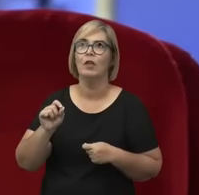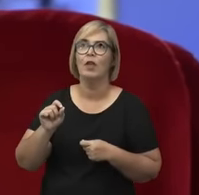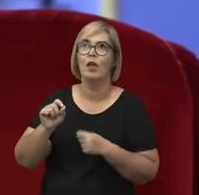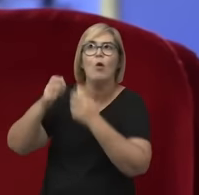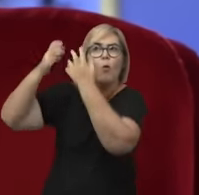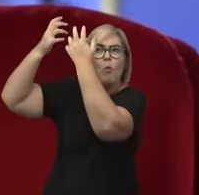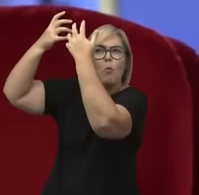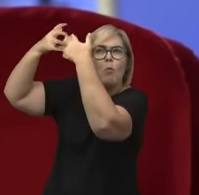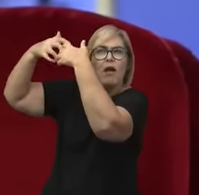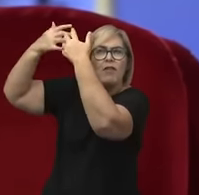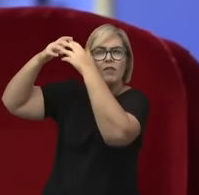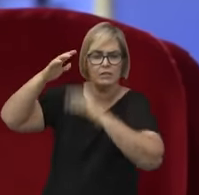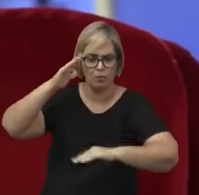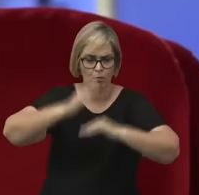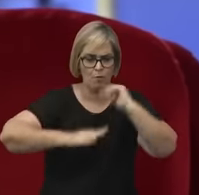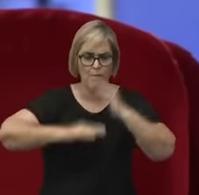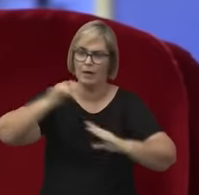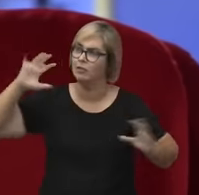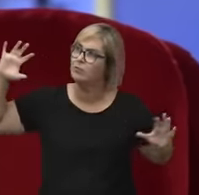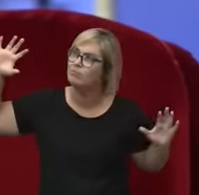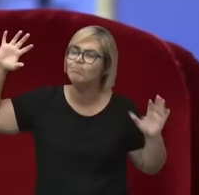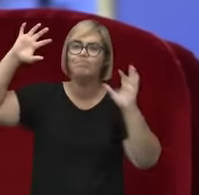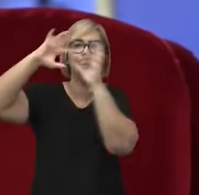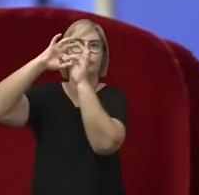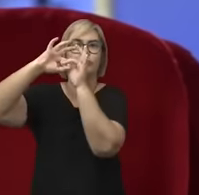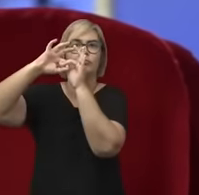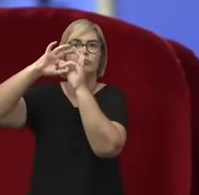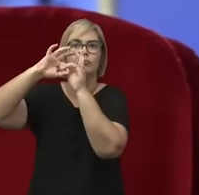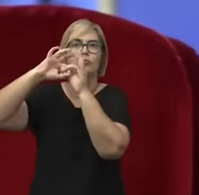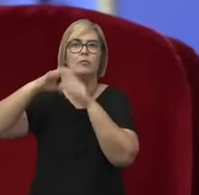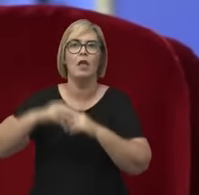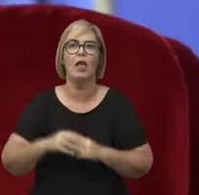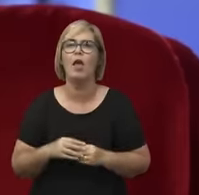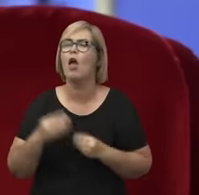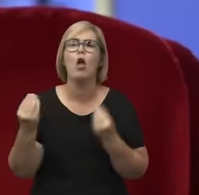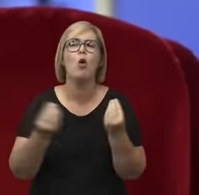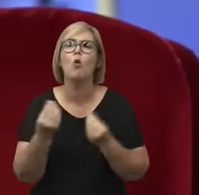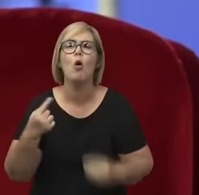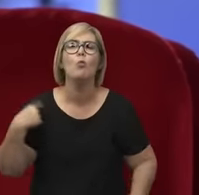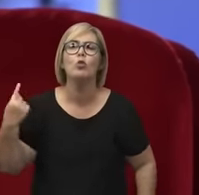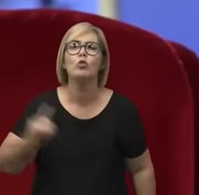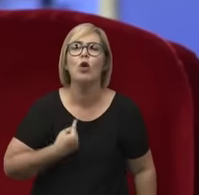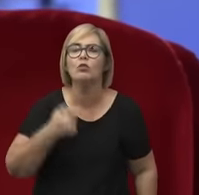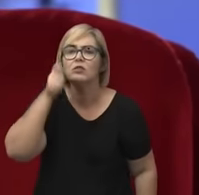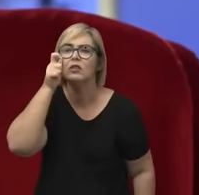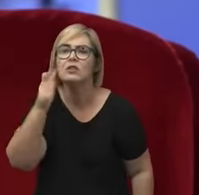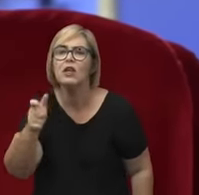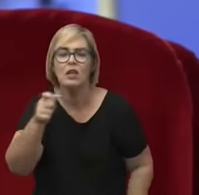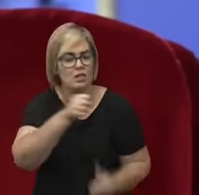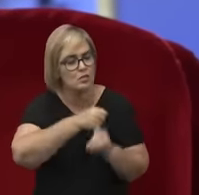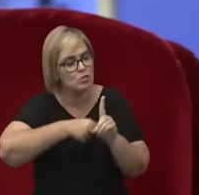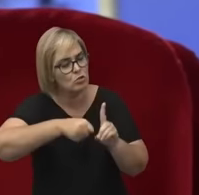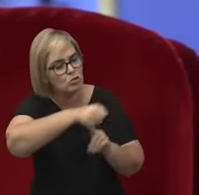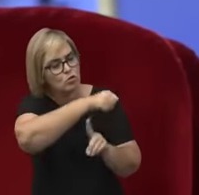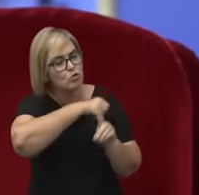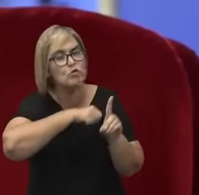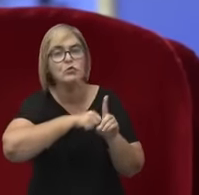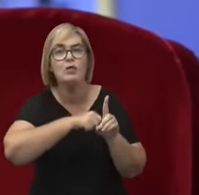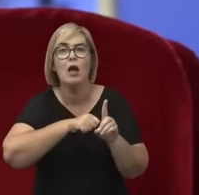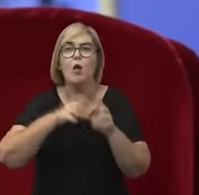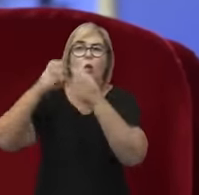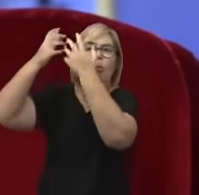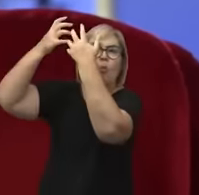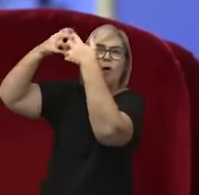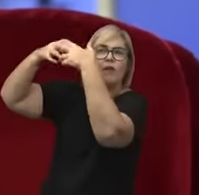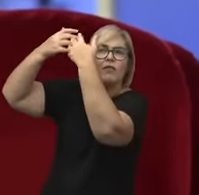a nossa formação, uma reflexão sobre as nossas expectativas sociais, uma reflexão sobre o